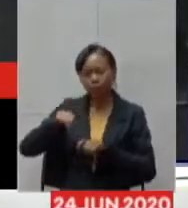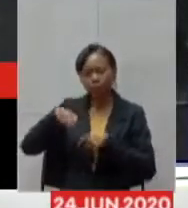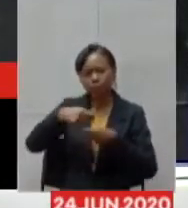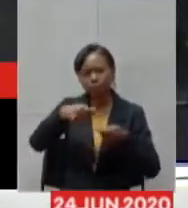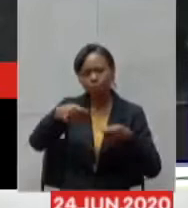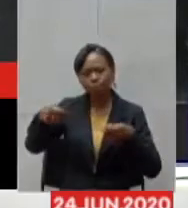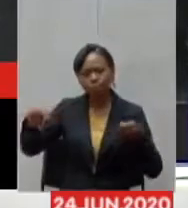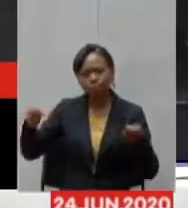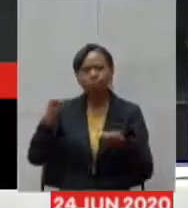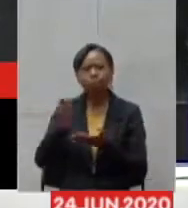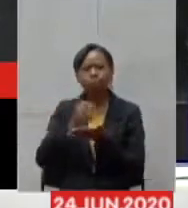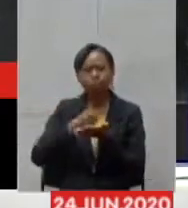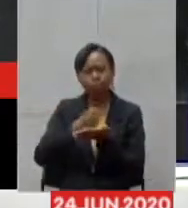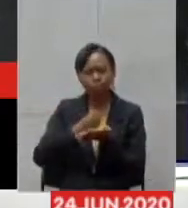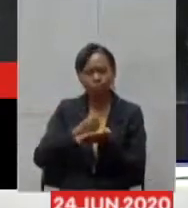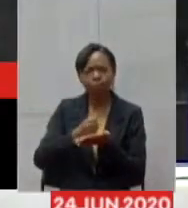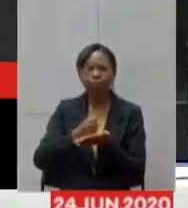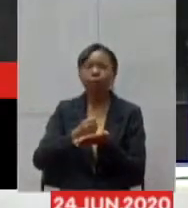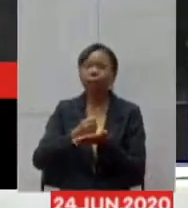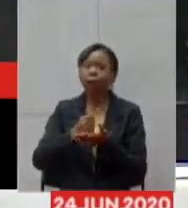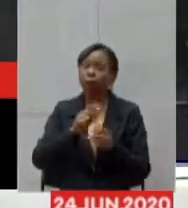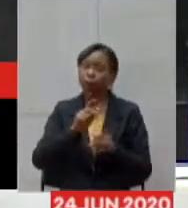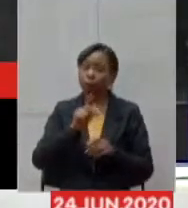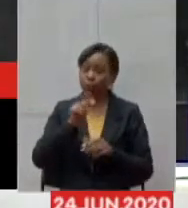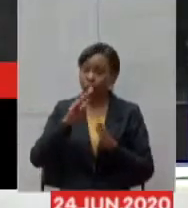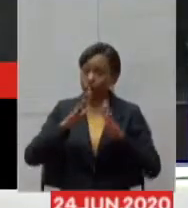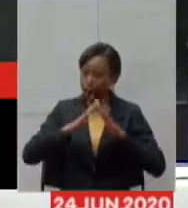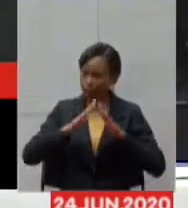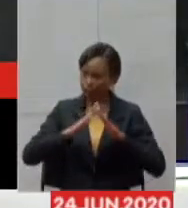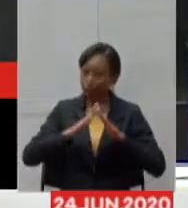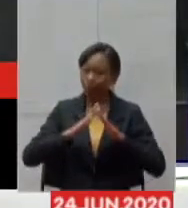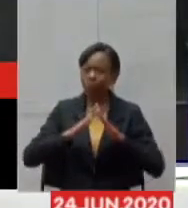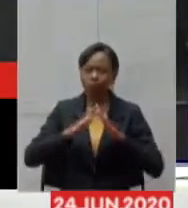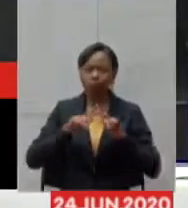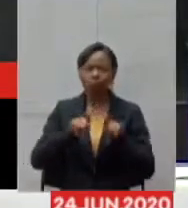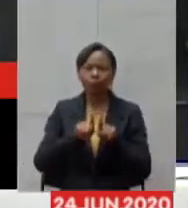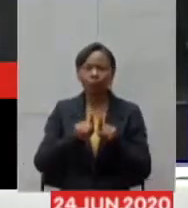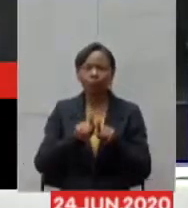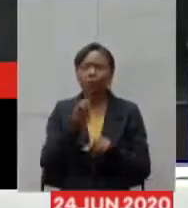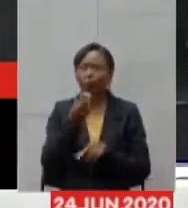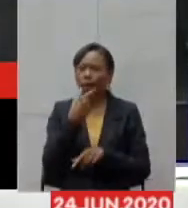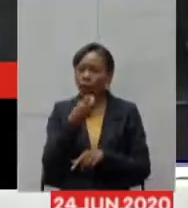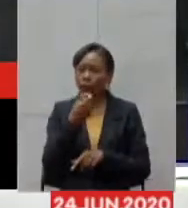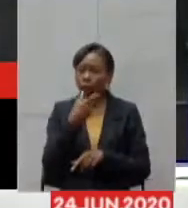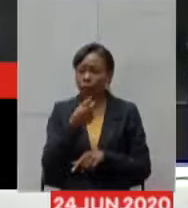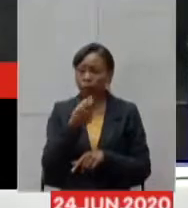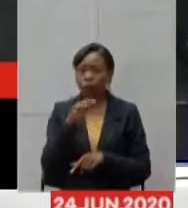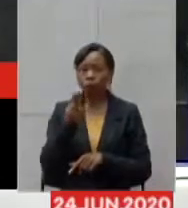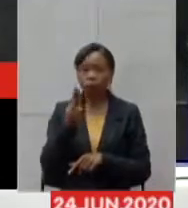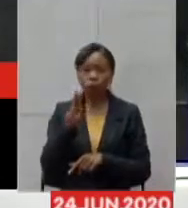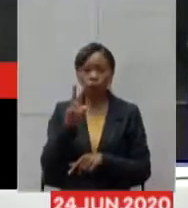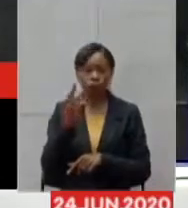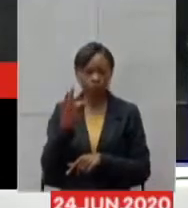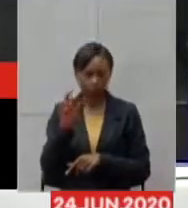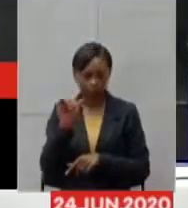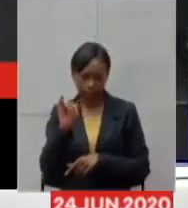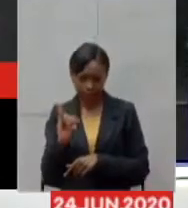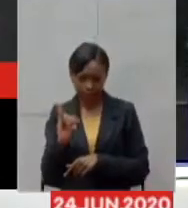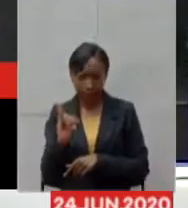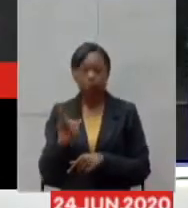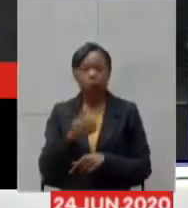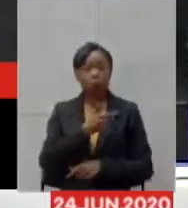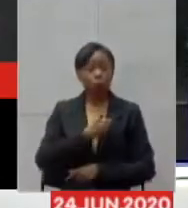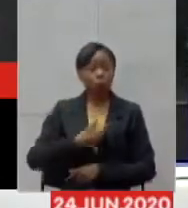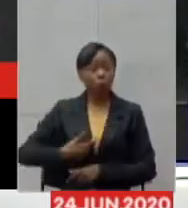Em relação a medicamentos de terapia intensiva, o governo do Estado, ele tem